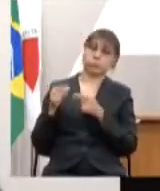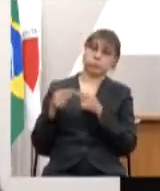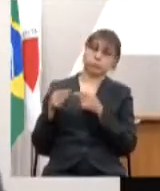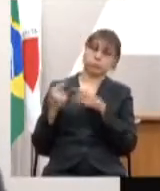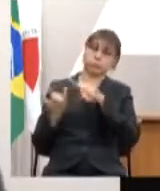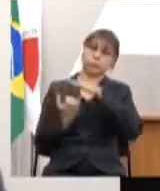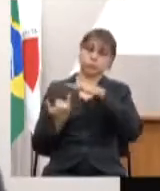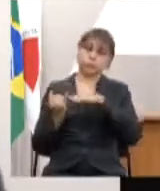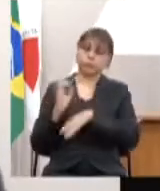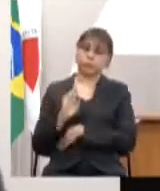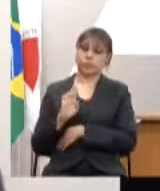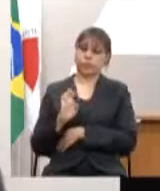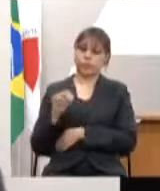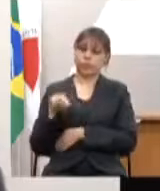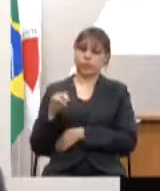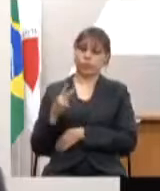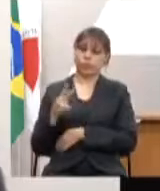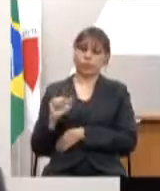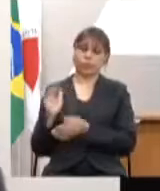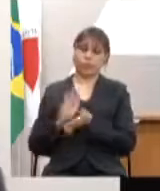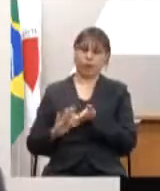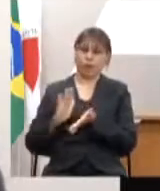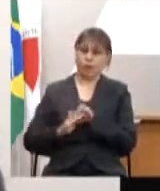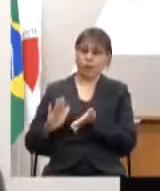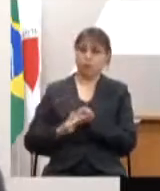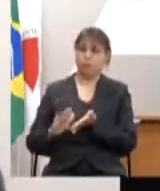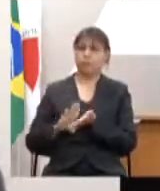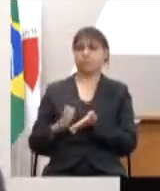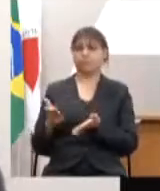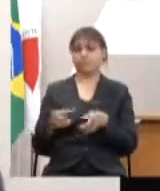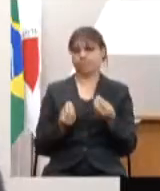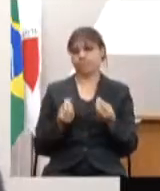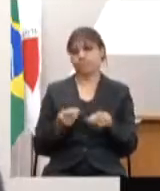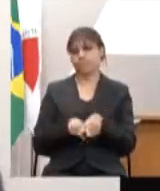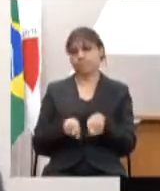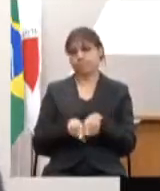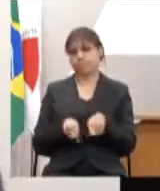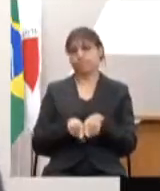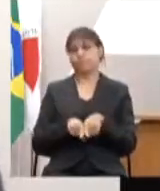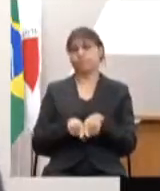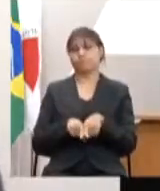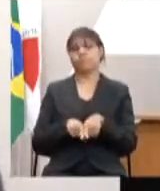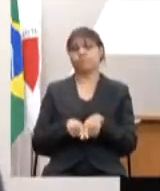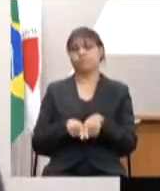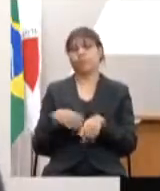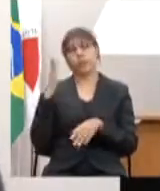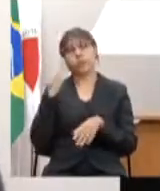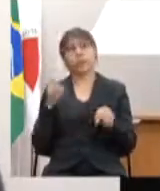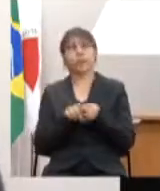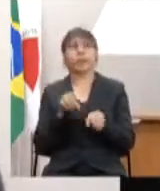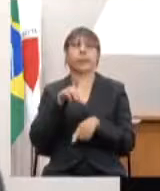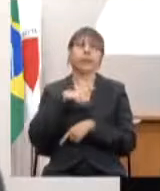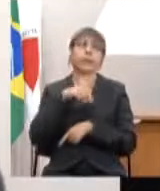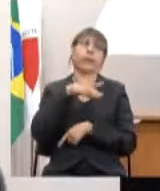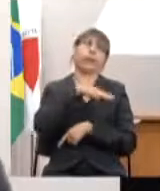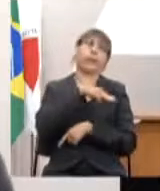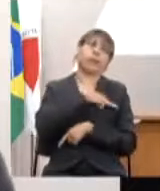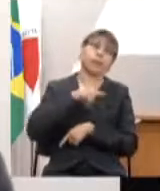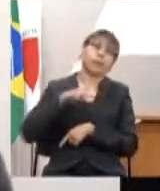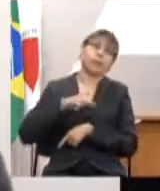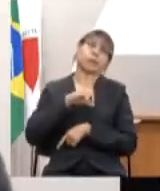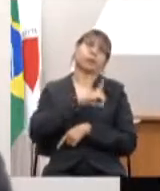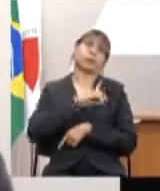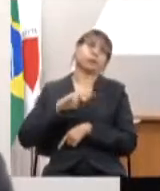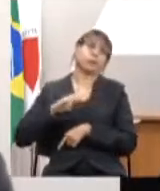meio nós sabemos que é um processo que participam outras instituições ministério público defensoria no caso